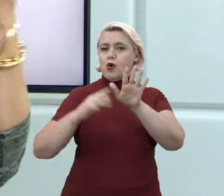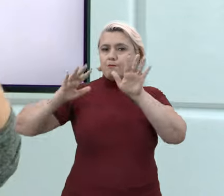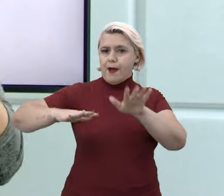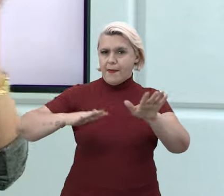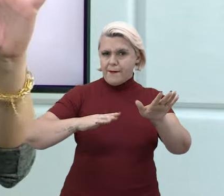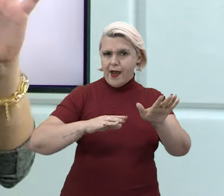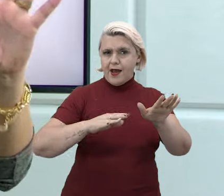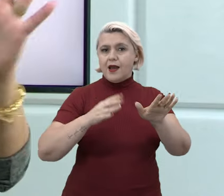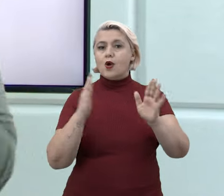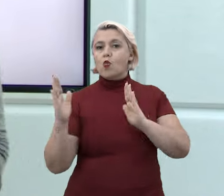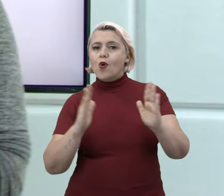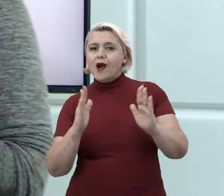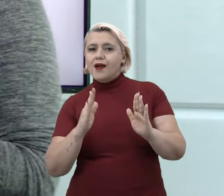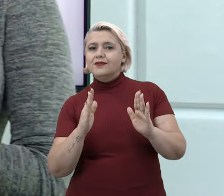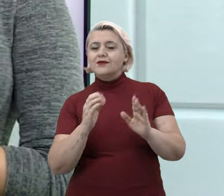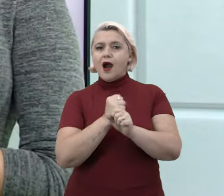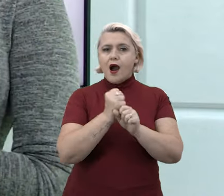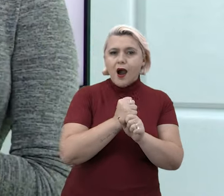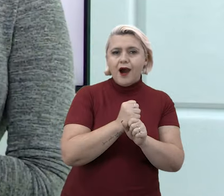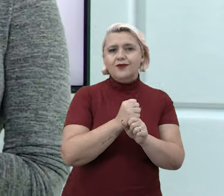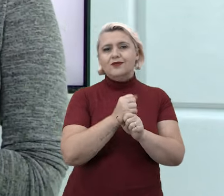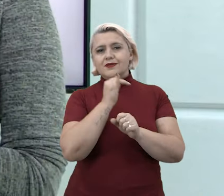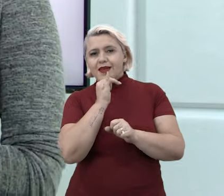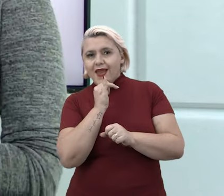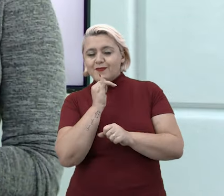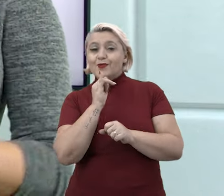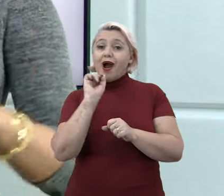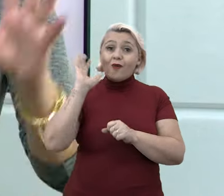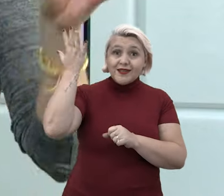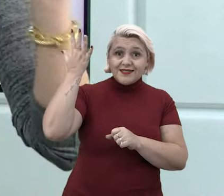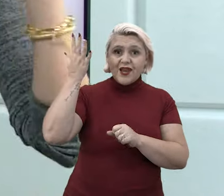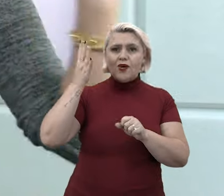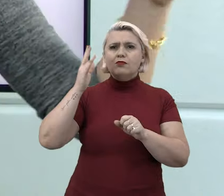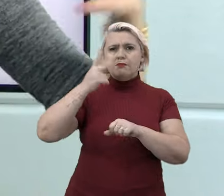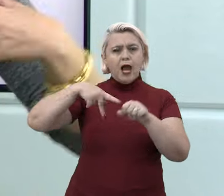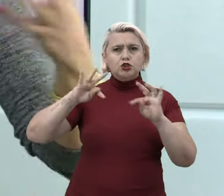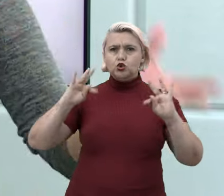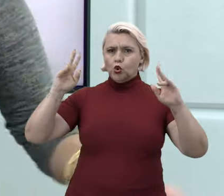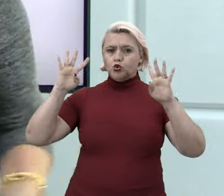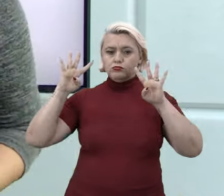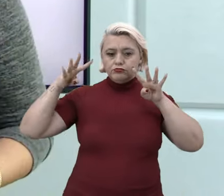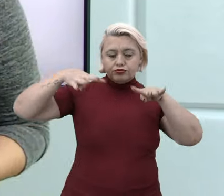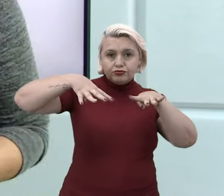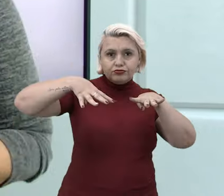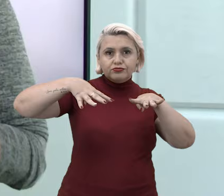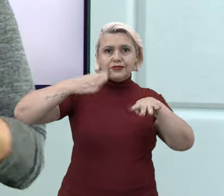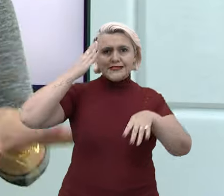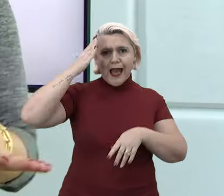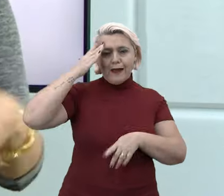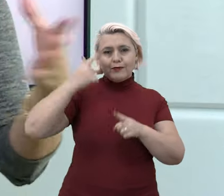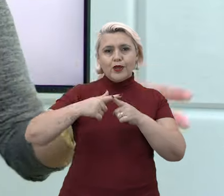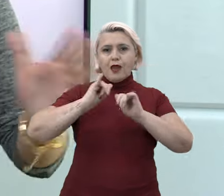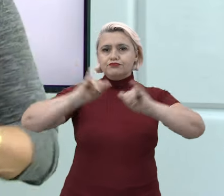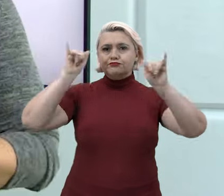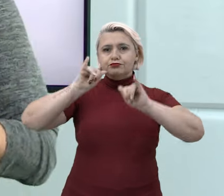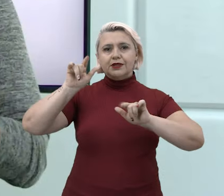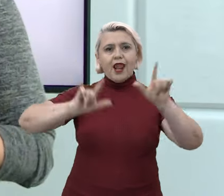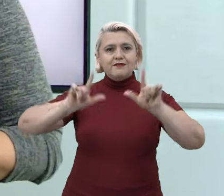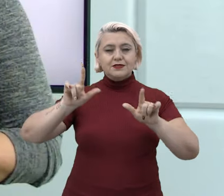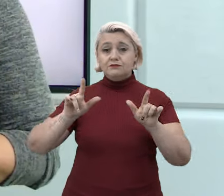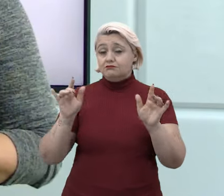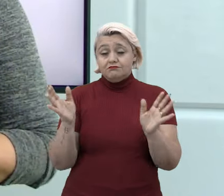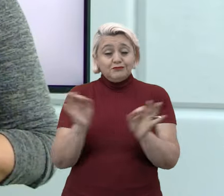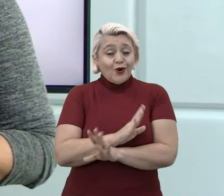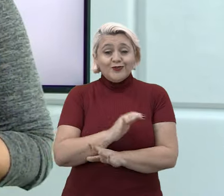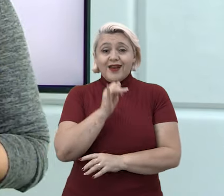exemplificou ali uma coisa que aconteceu e o país todo acompanhou porque apareceu nas notícias. Pronto. Exemplo